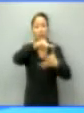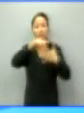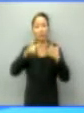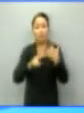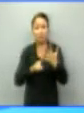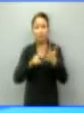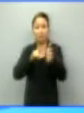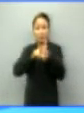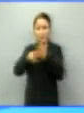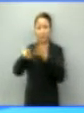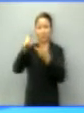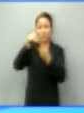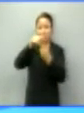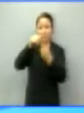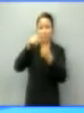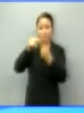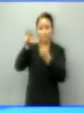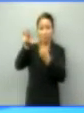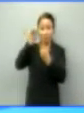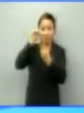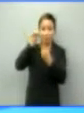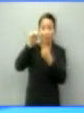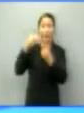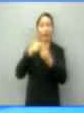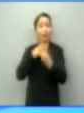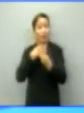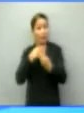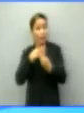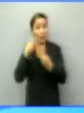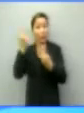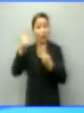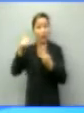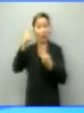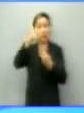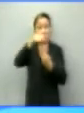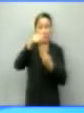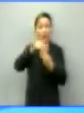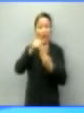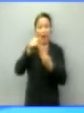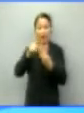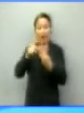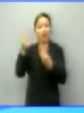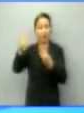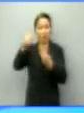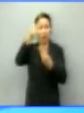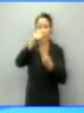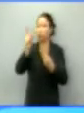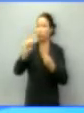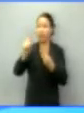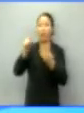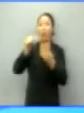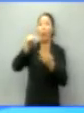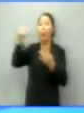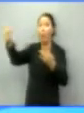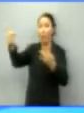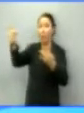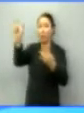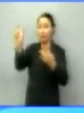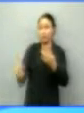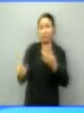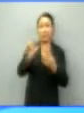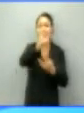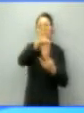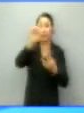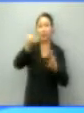perguntar para dois oponentes, não podendo, no entanto, repetir os candidatos para os quais perguntou no bloco anterior. Cada